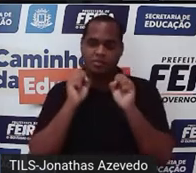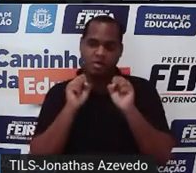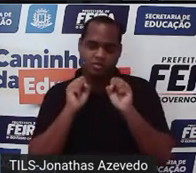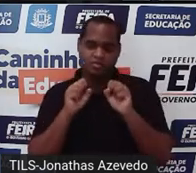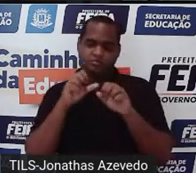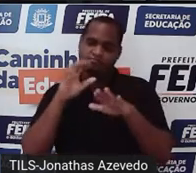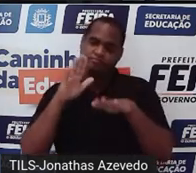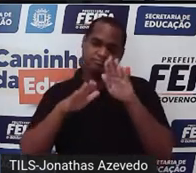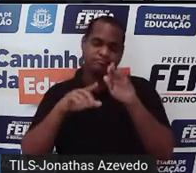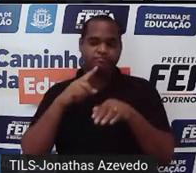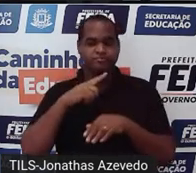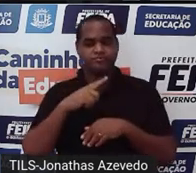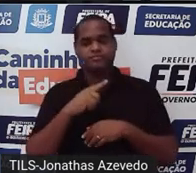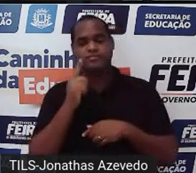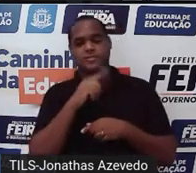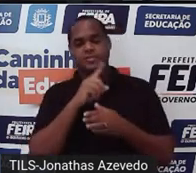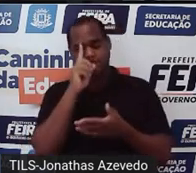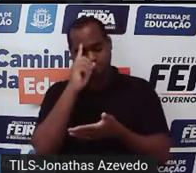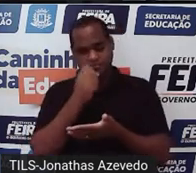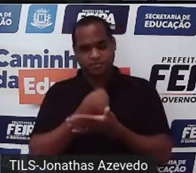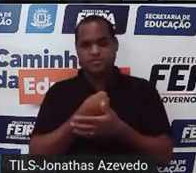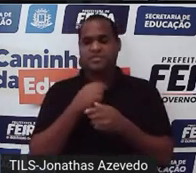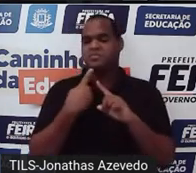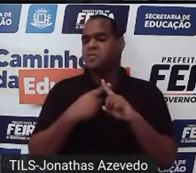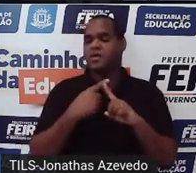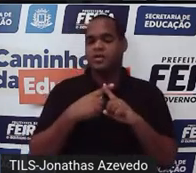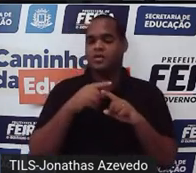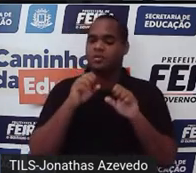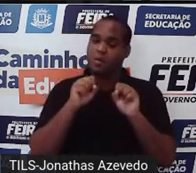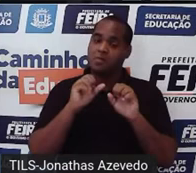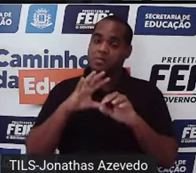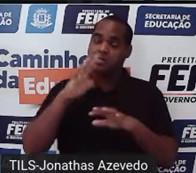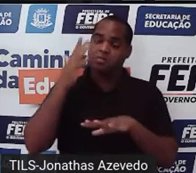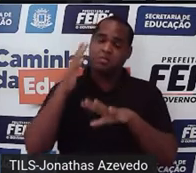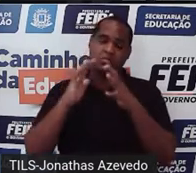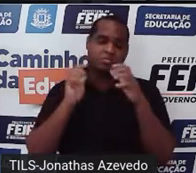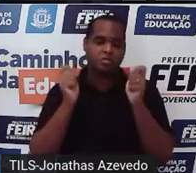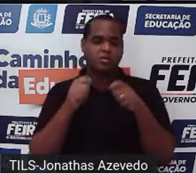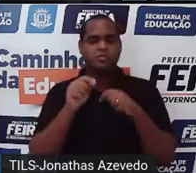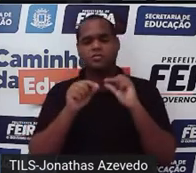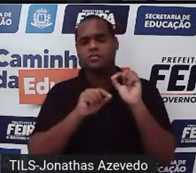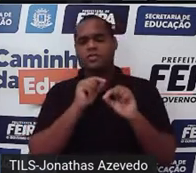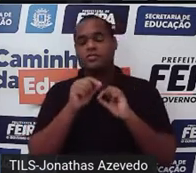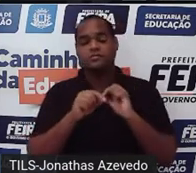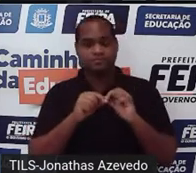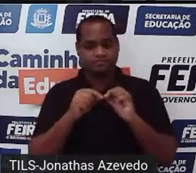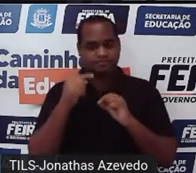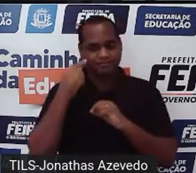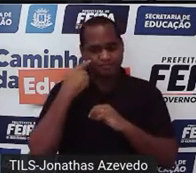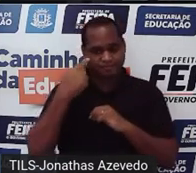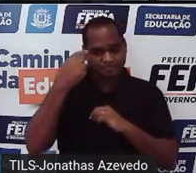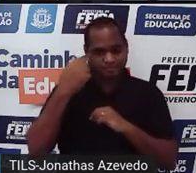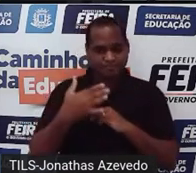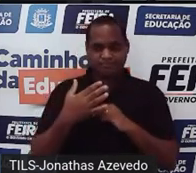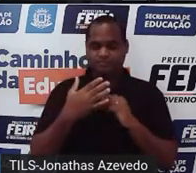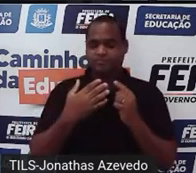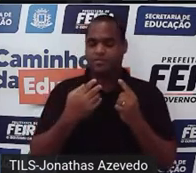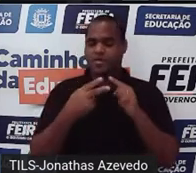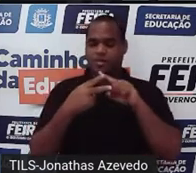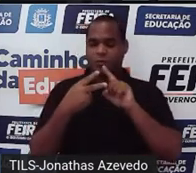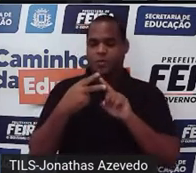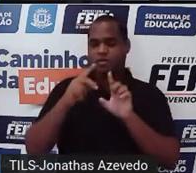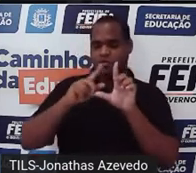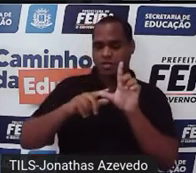determinado. Por que possível determinado? O sistema de equação de primeiro grau com duas incógnitas,